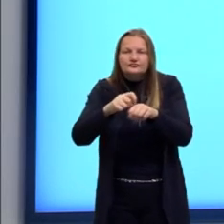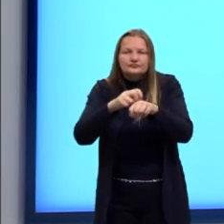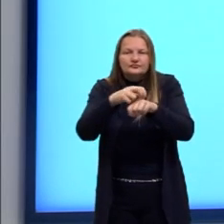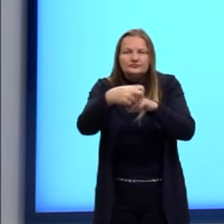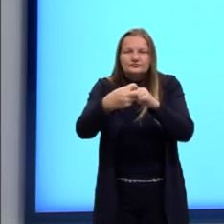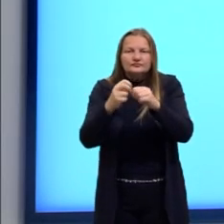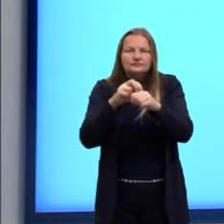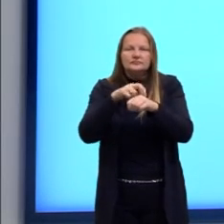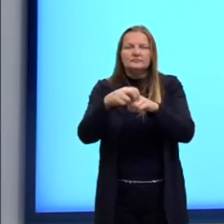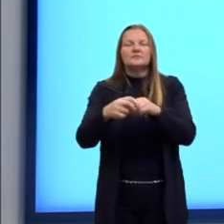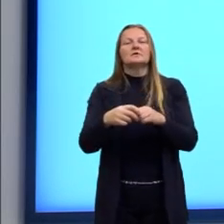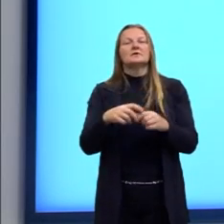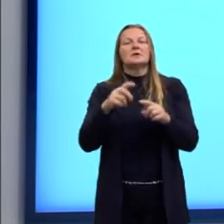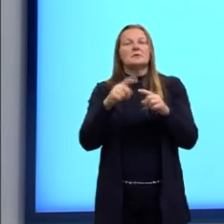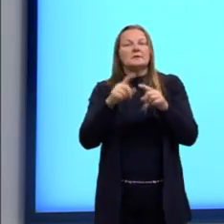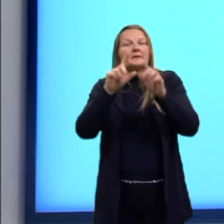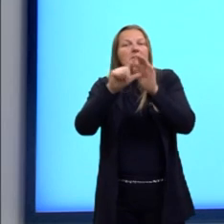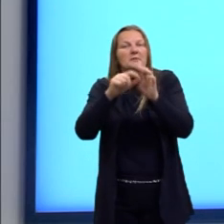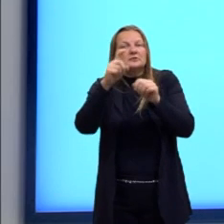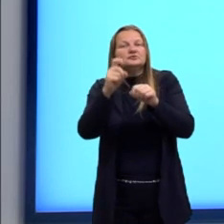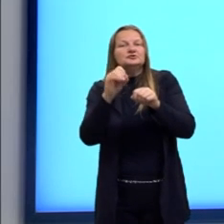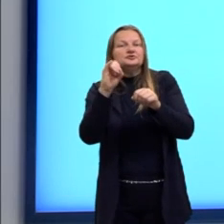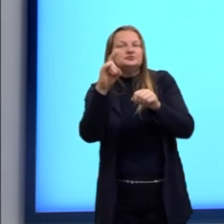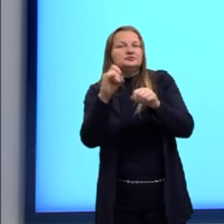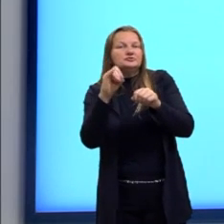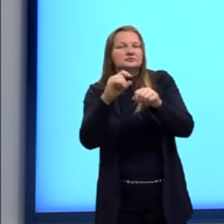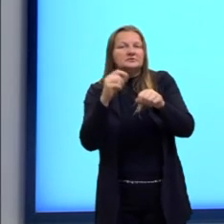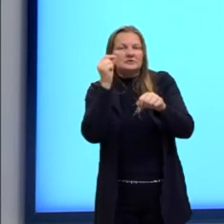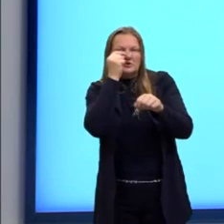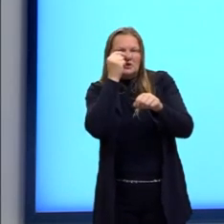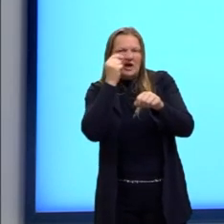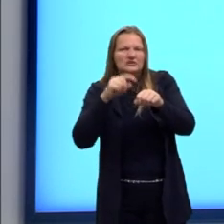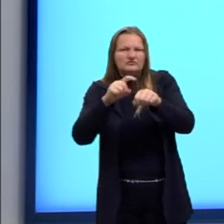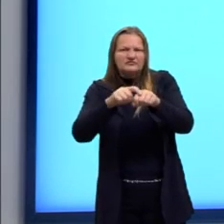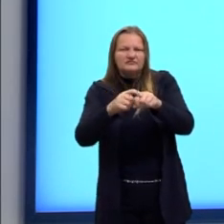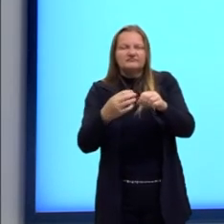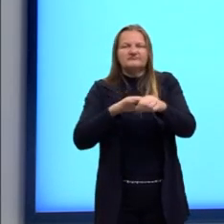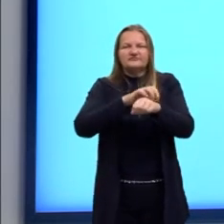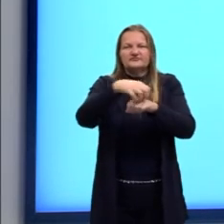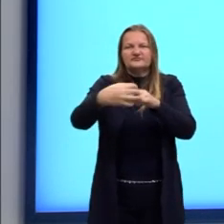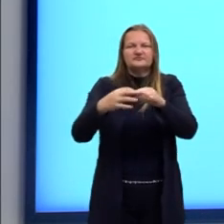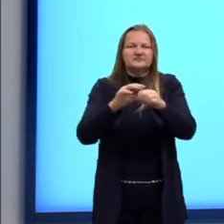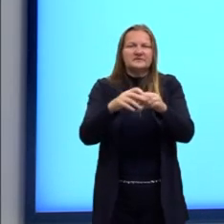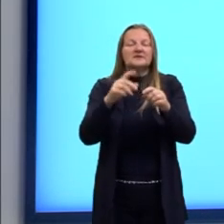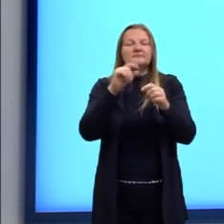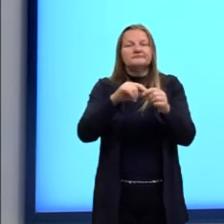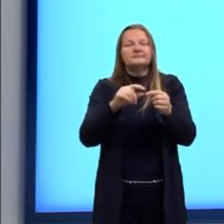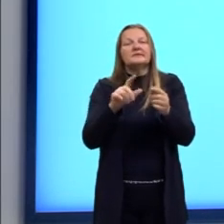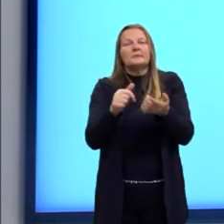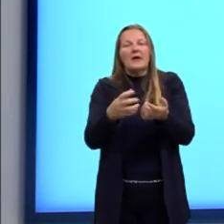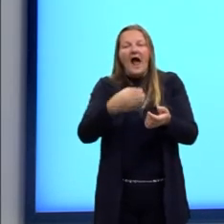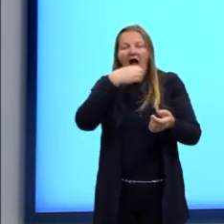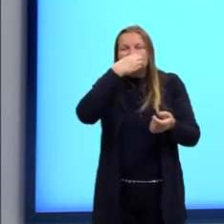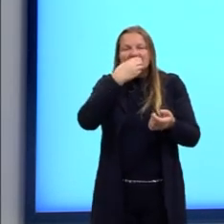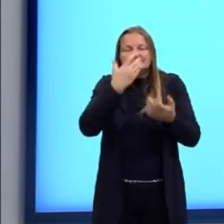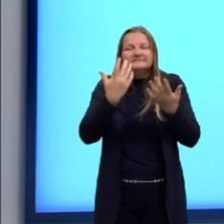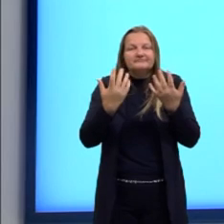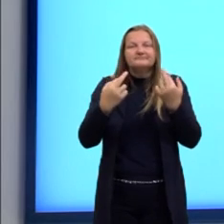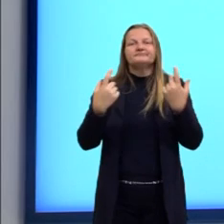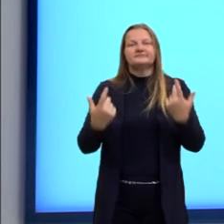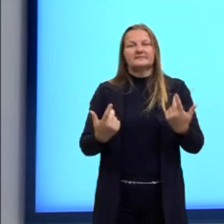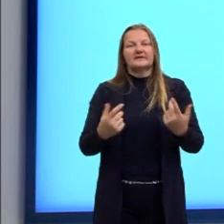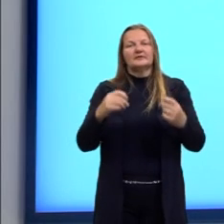alimento. Eles estão ali procurando alimento, a pessoa deixa disponível, o rato vai transitar, vai urinar e aí a pessoa vai